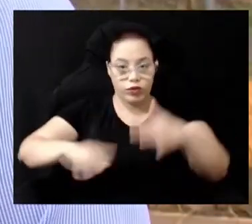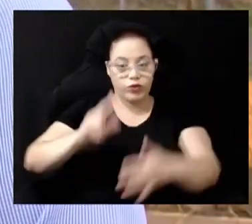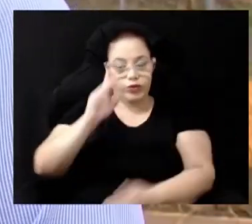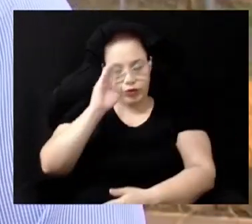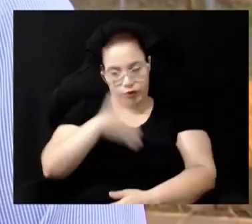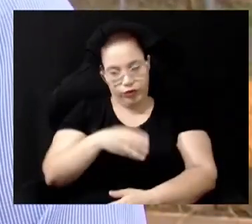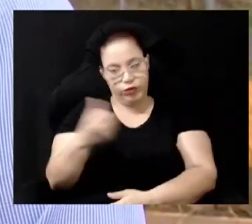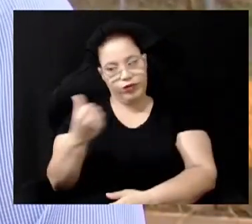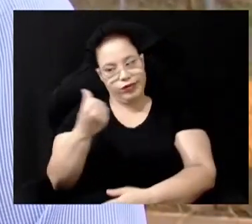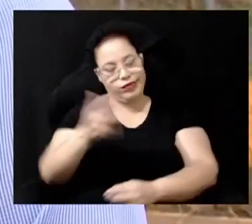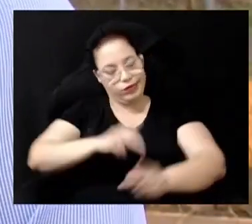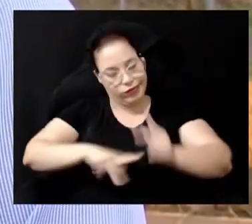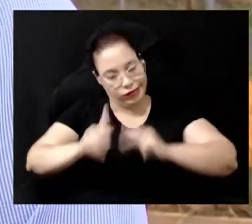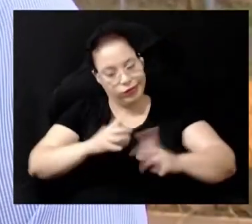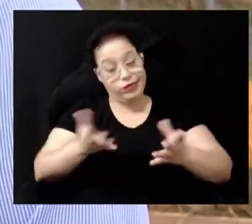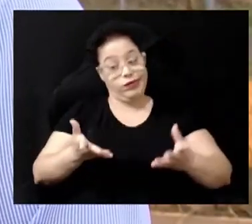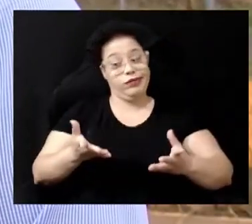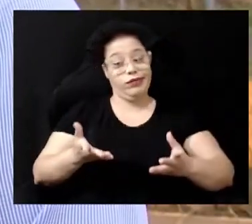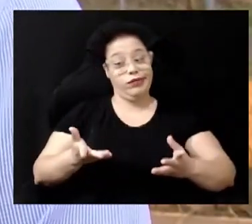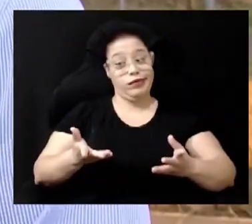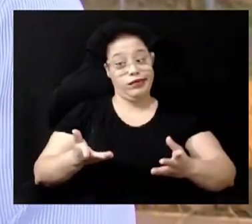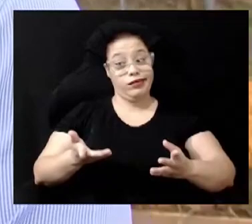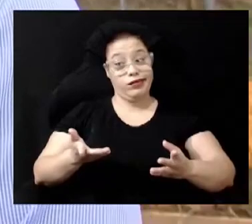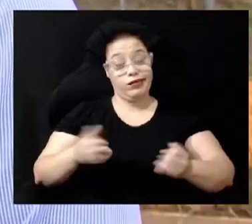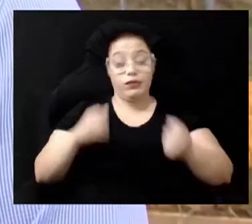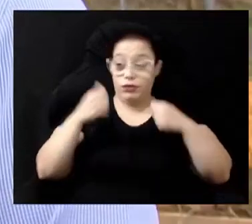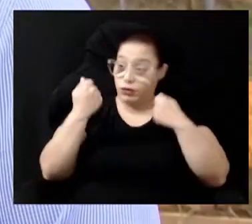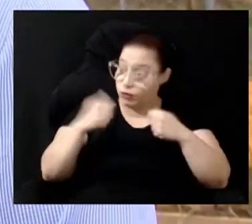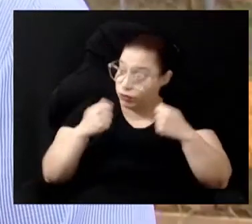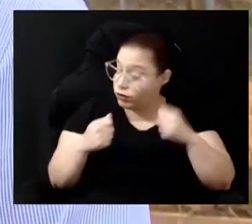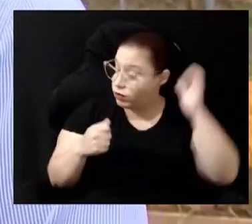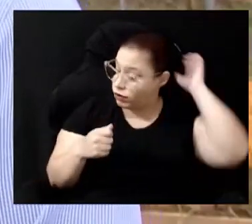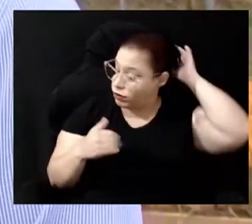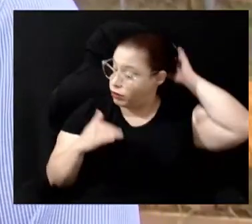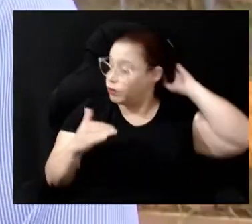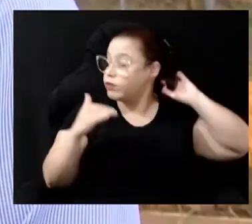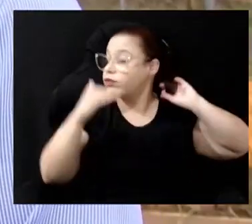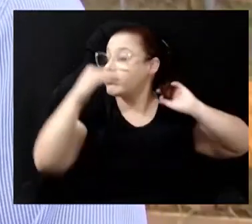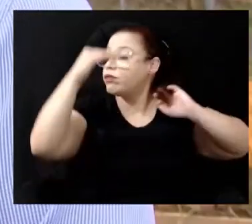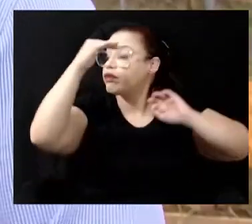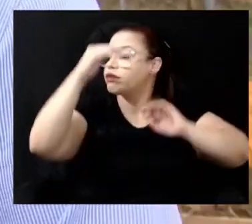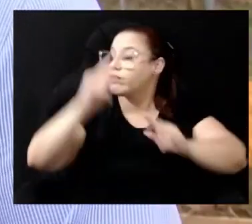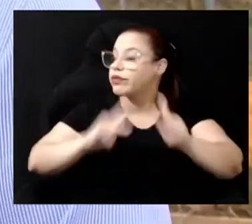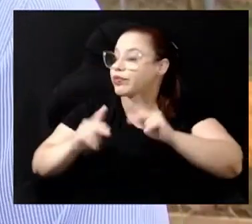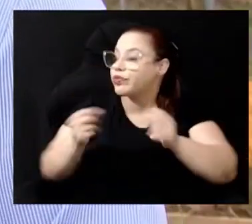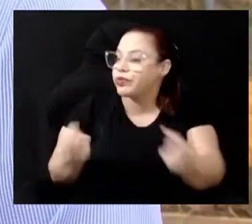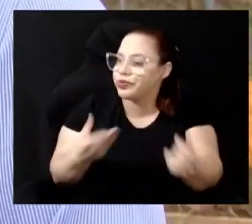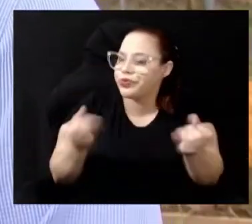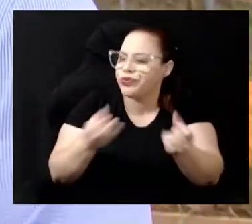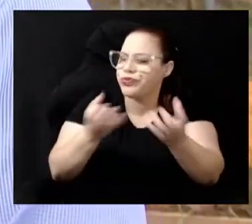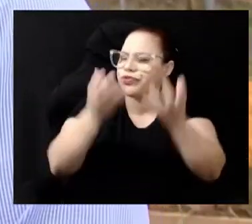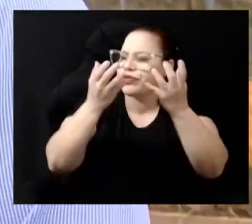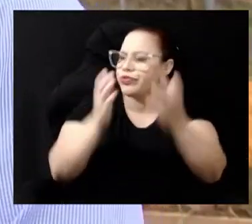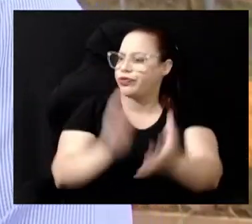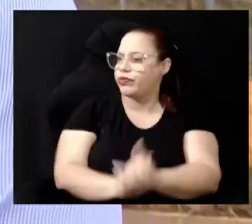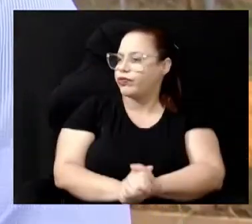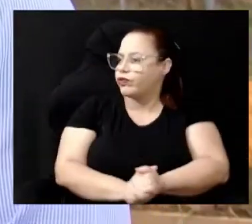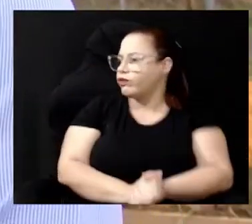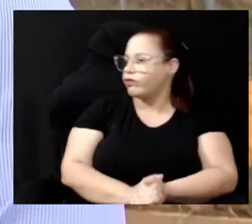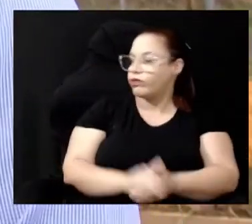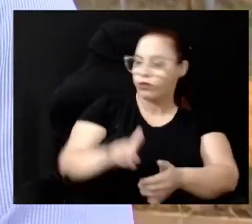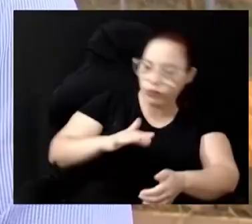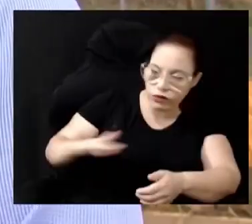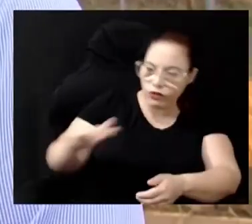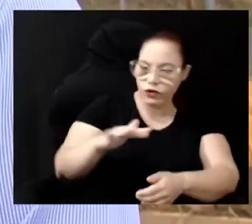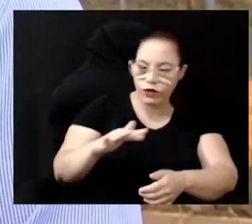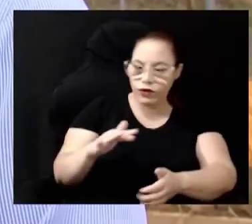Então a gente precisa desenvolver pessoas, potencializar dar espaço para as potências que já